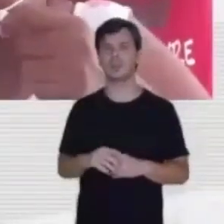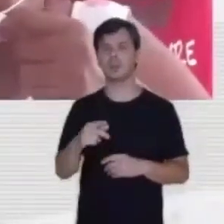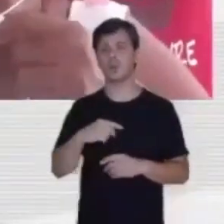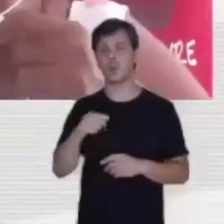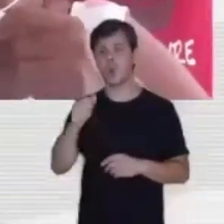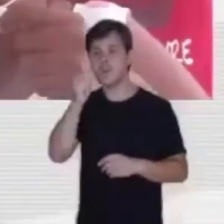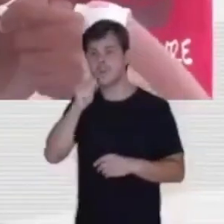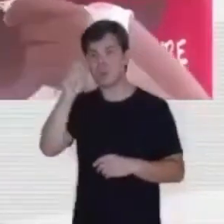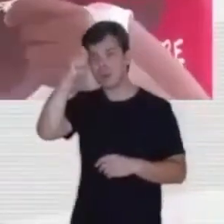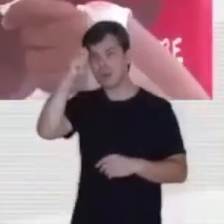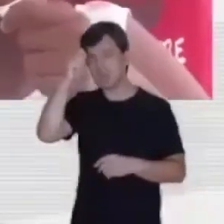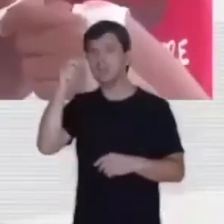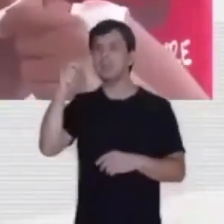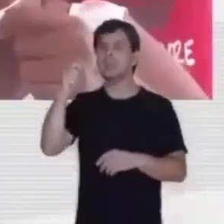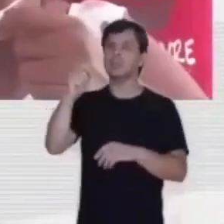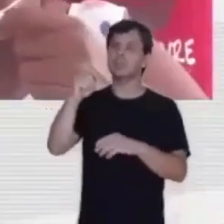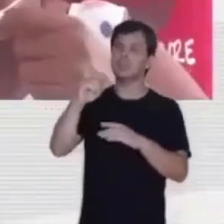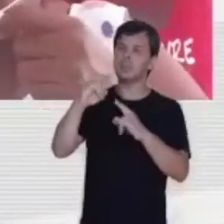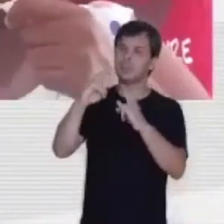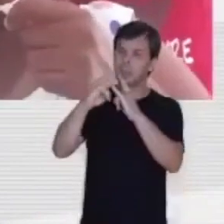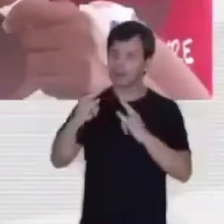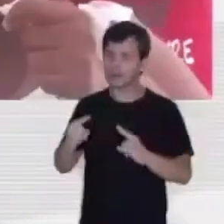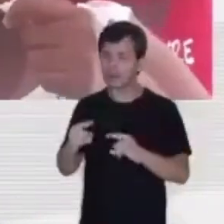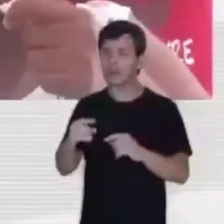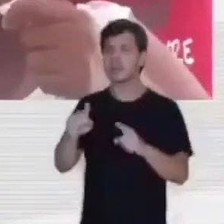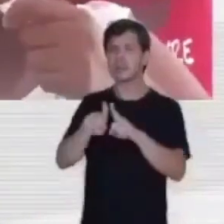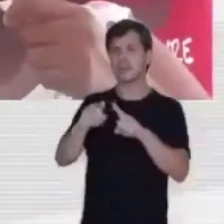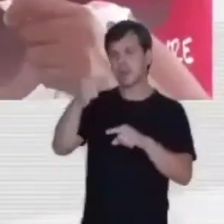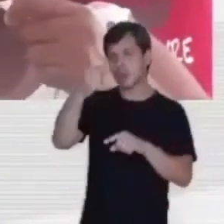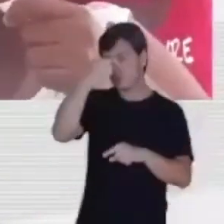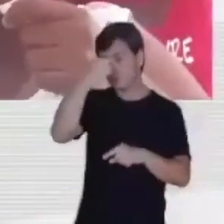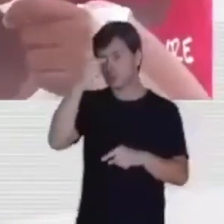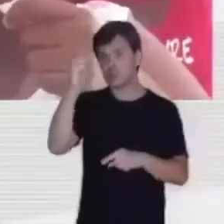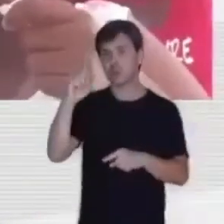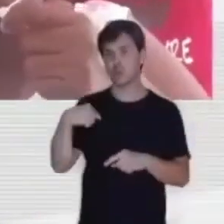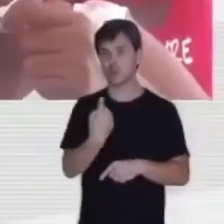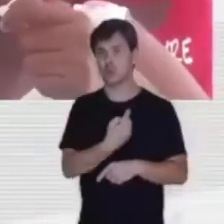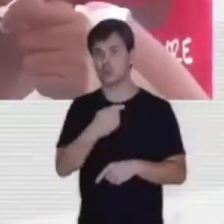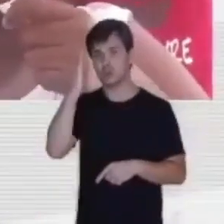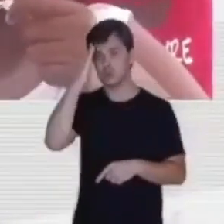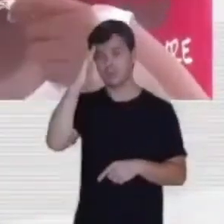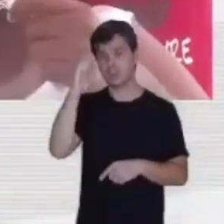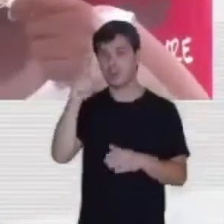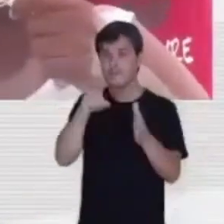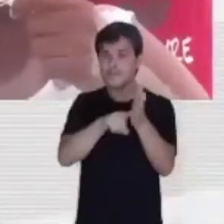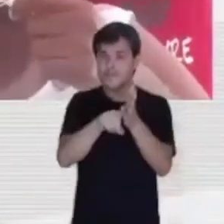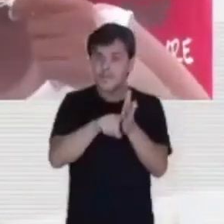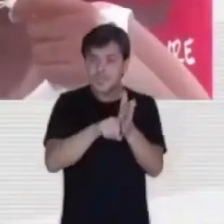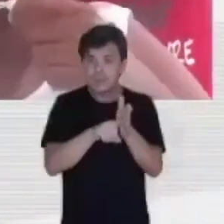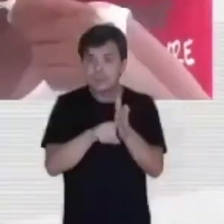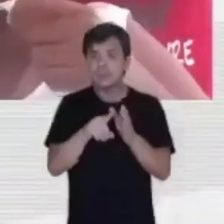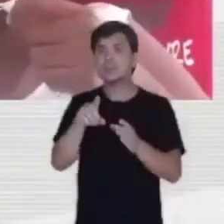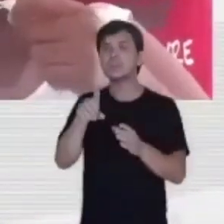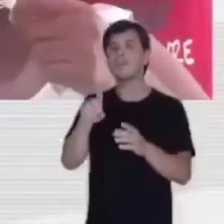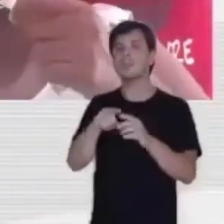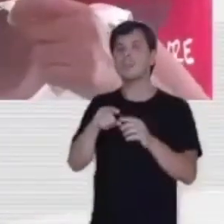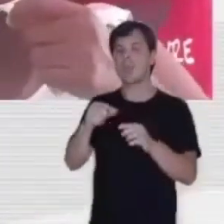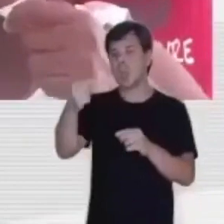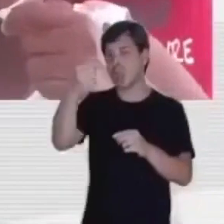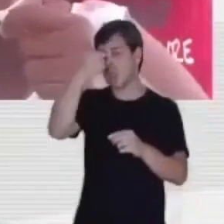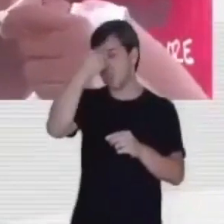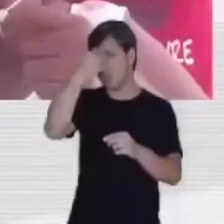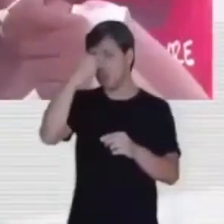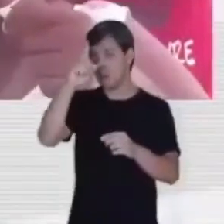preta, periférica, evangélica, e nós sabemos que, segundo pesquisa do Datafolha, a igreja